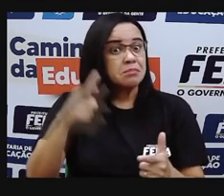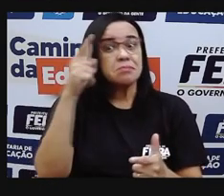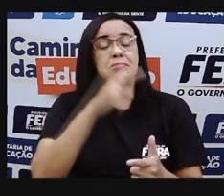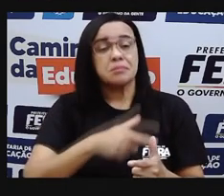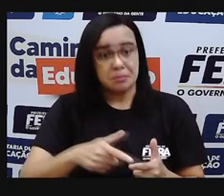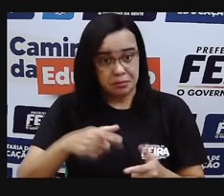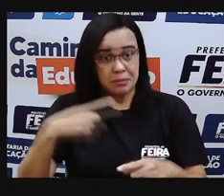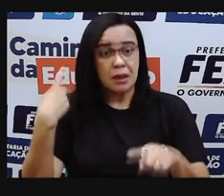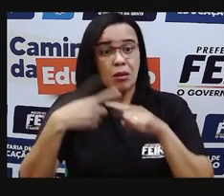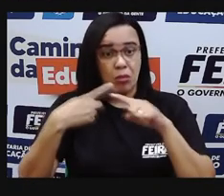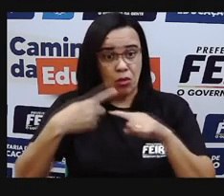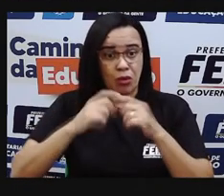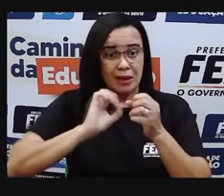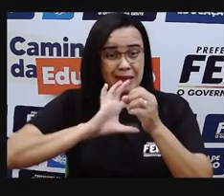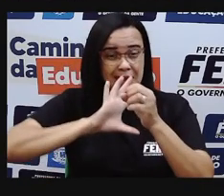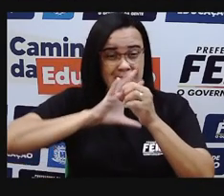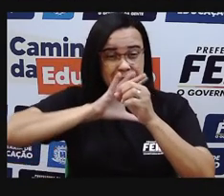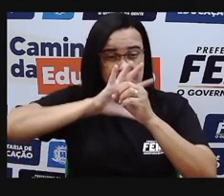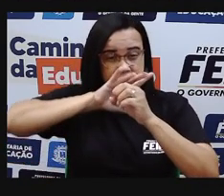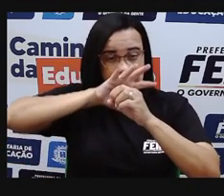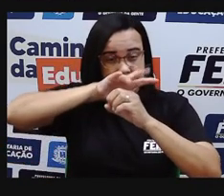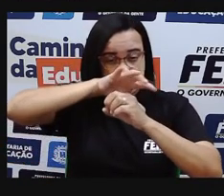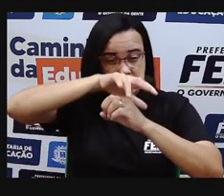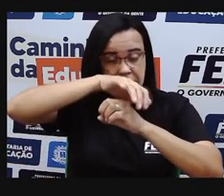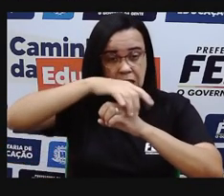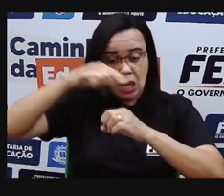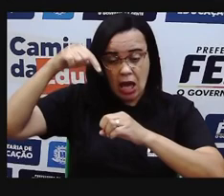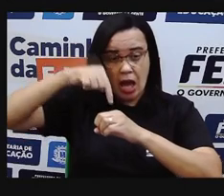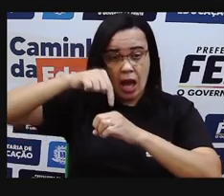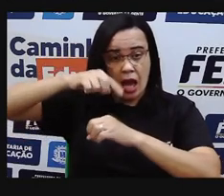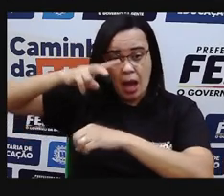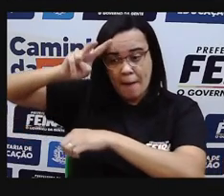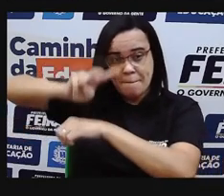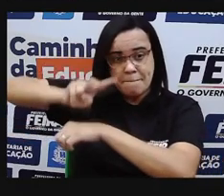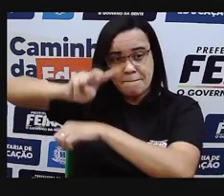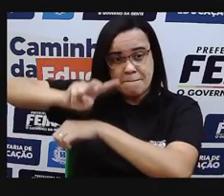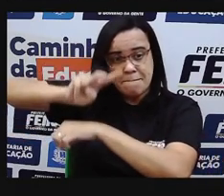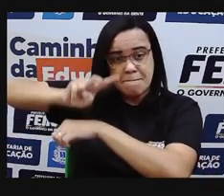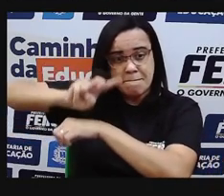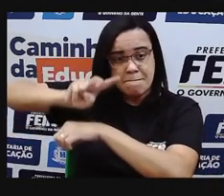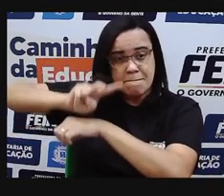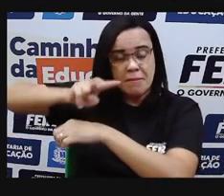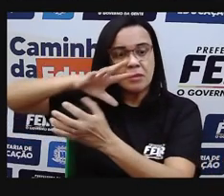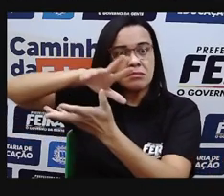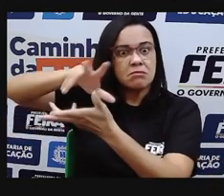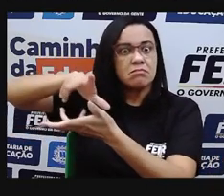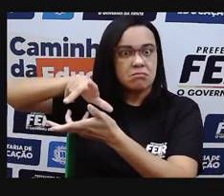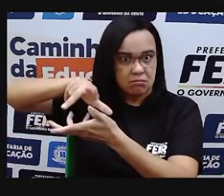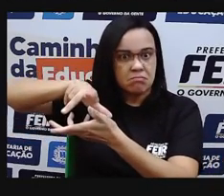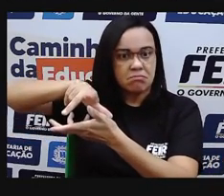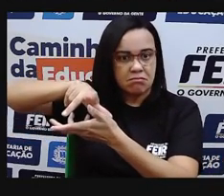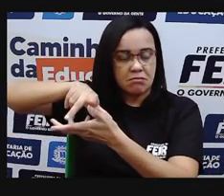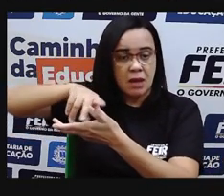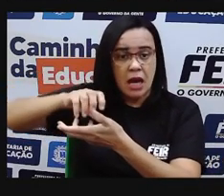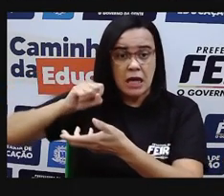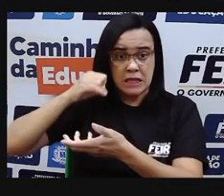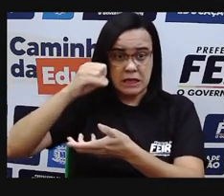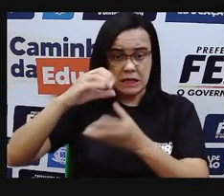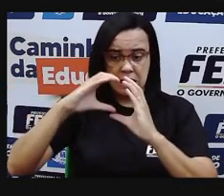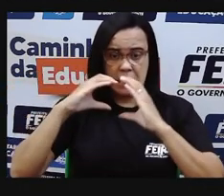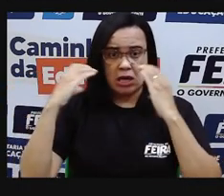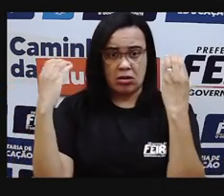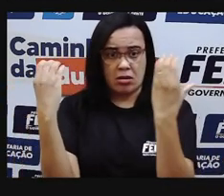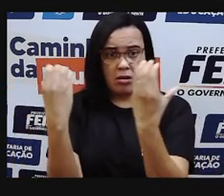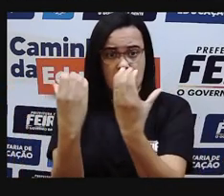gás de ozônio, que serve como se fosse um protetor solar da Terra, tá? Então, é graças a essa camada de ozônio